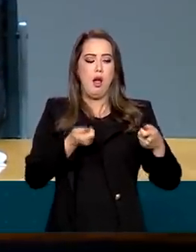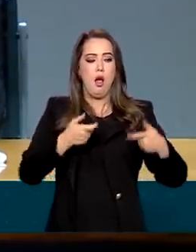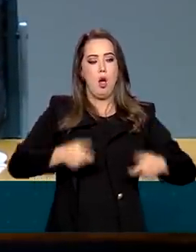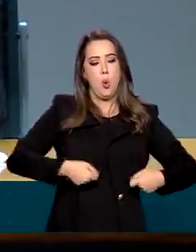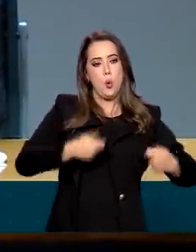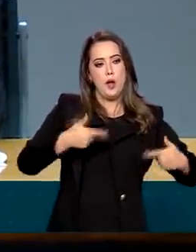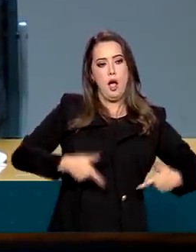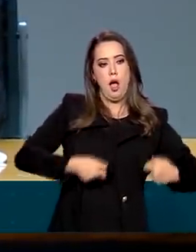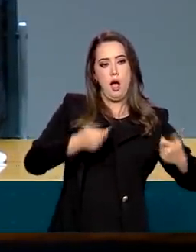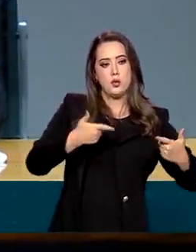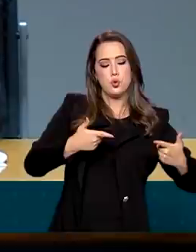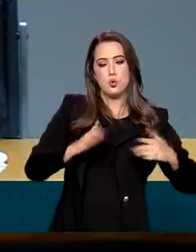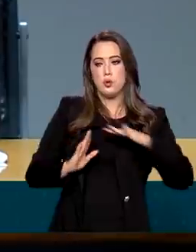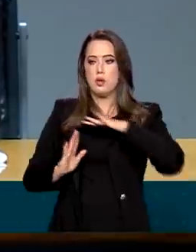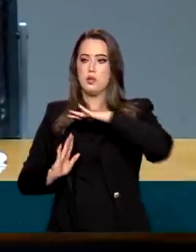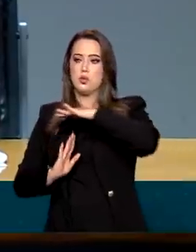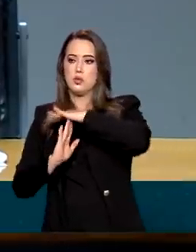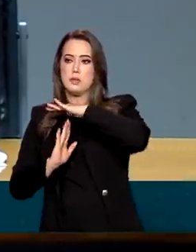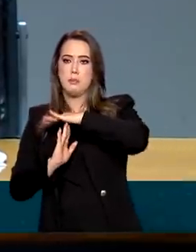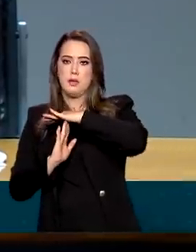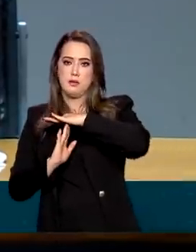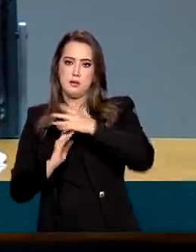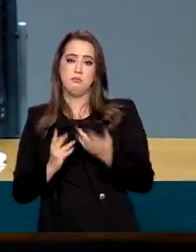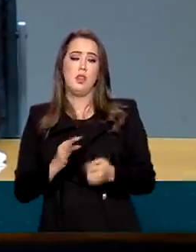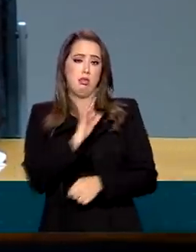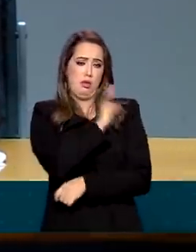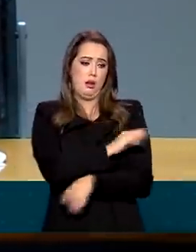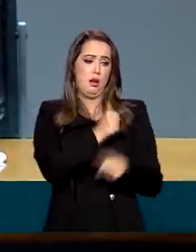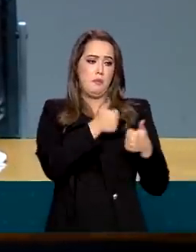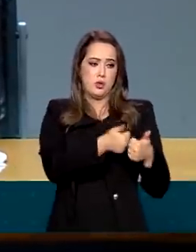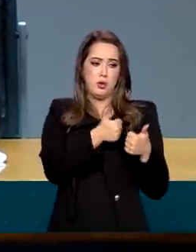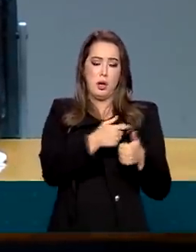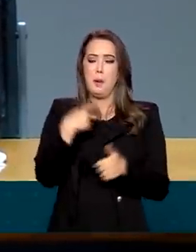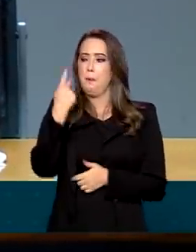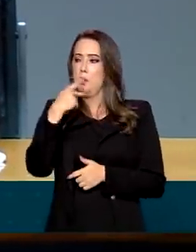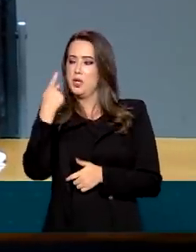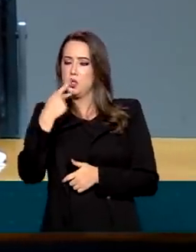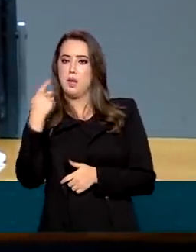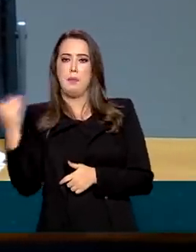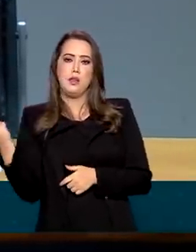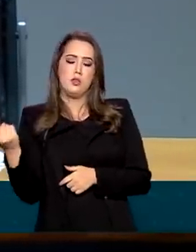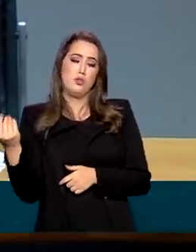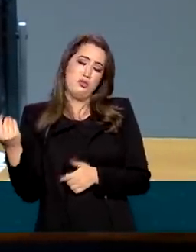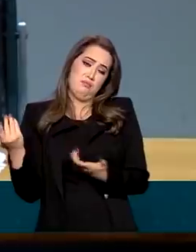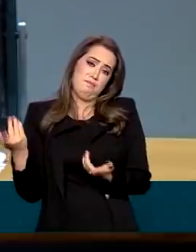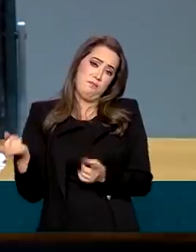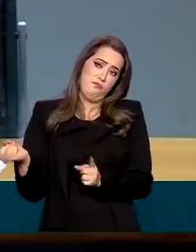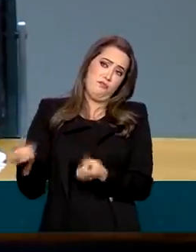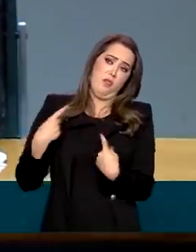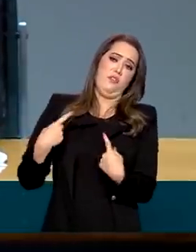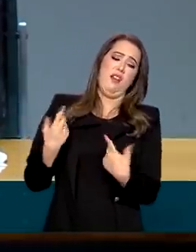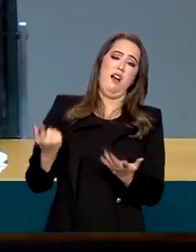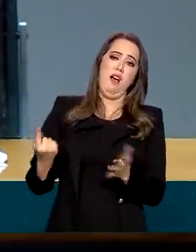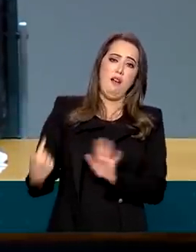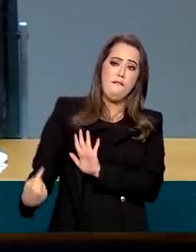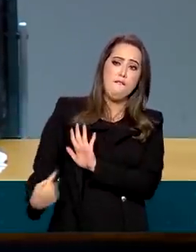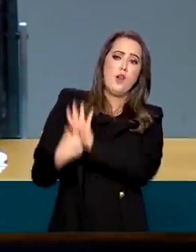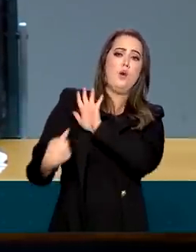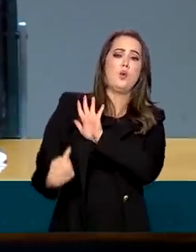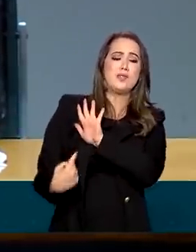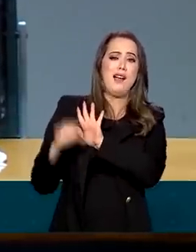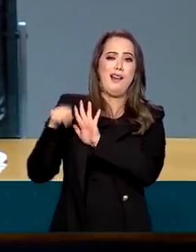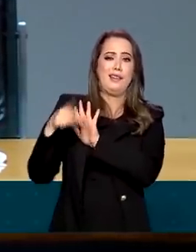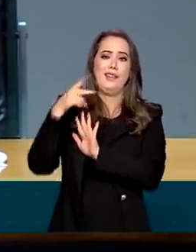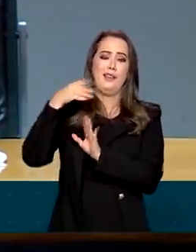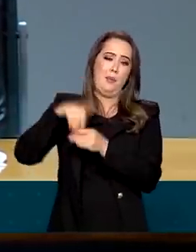tecnicamente é defensável. Politicamente, vai haver acusação de que é oportunismo, que é isso. Mas, tecnicamente, ela é defensável.